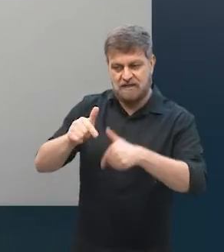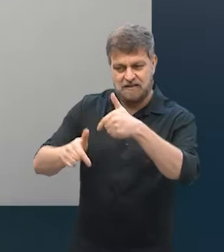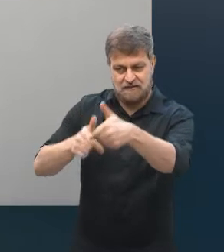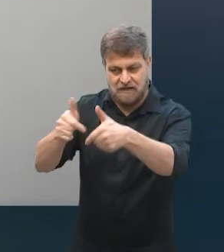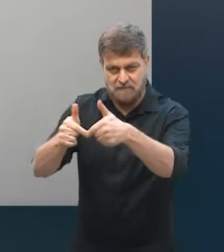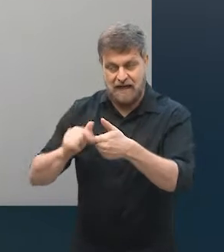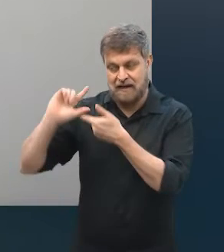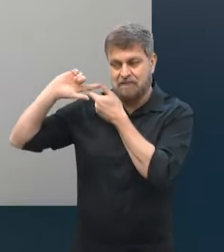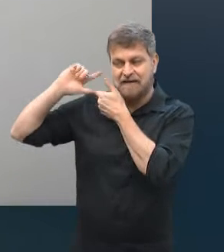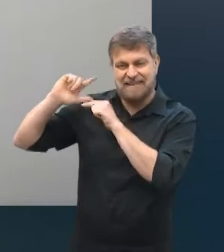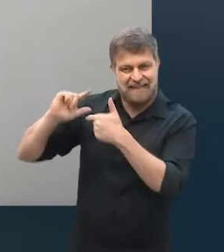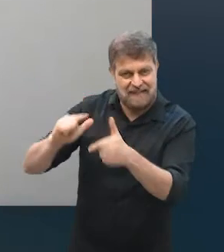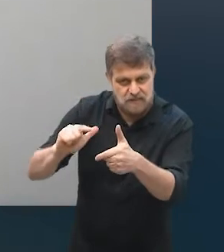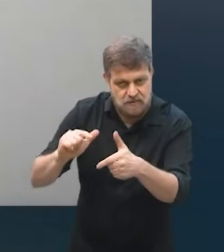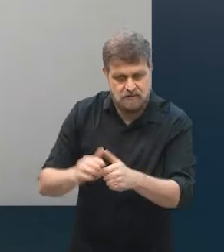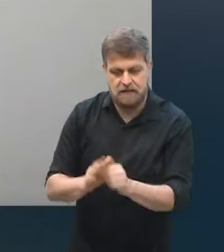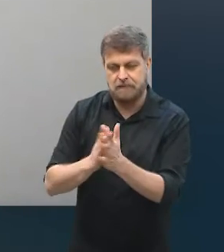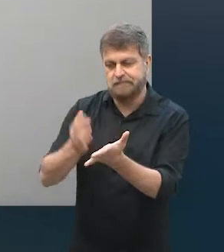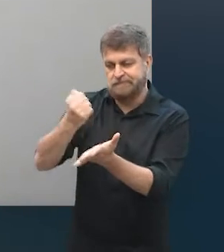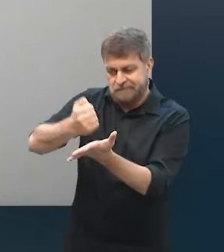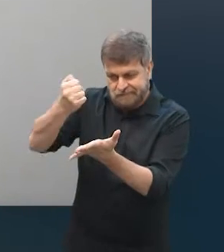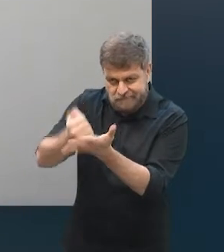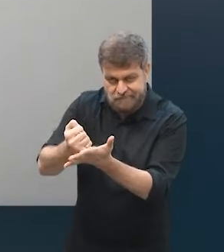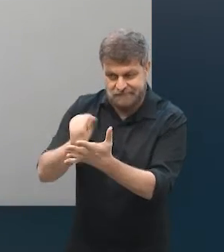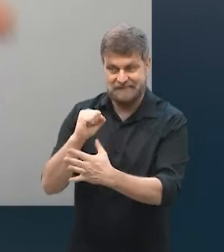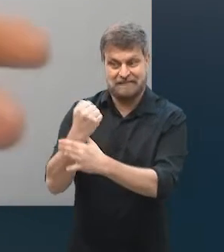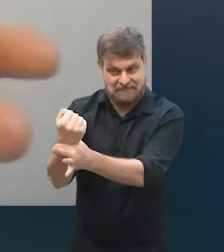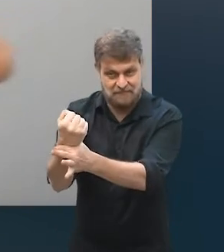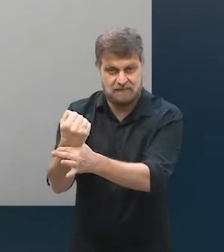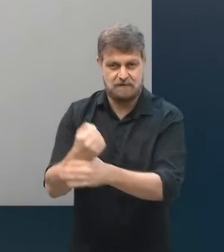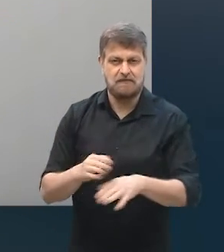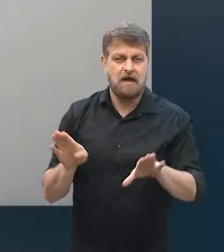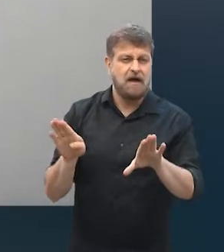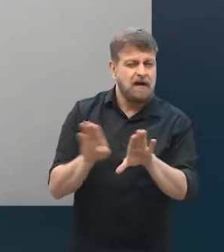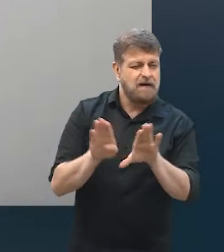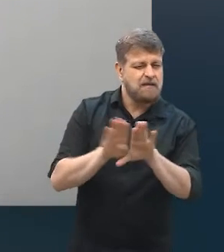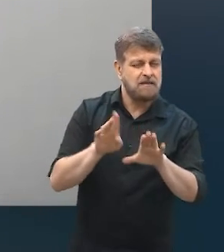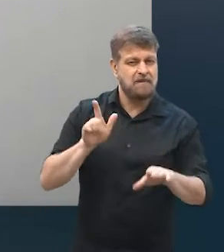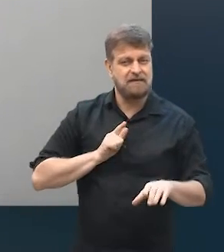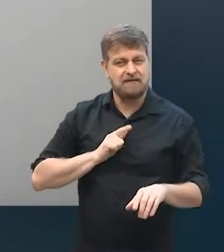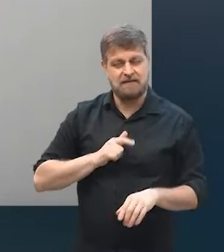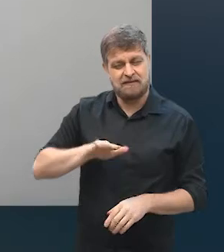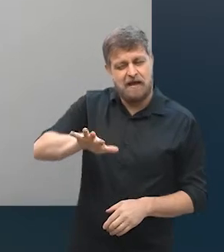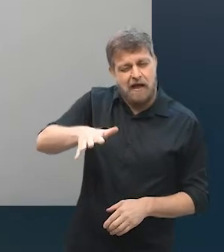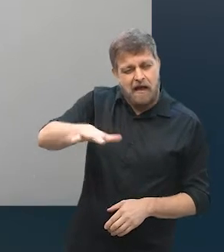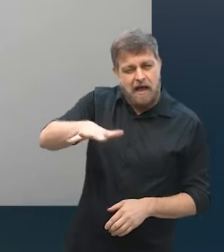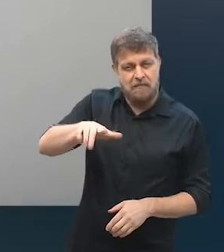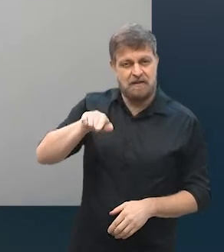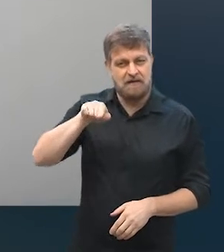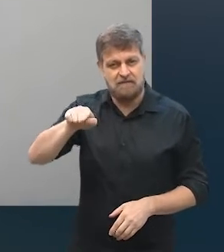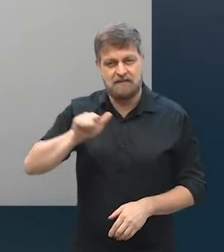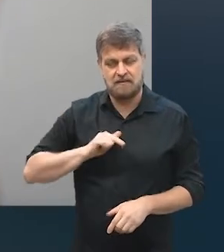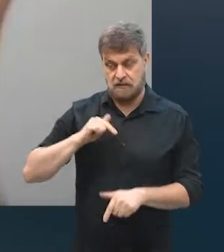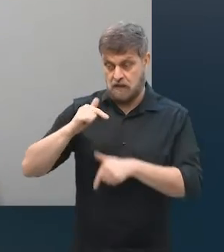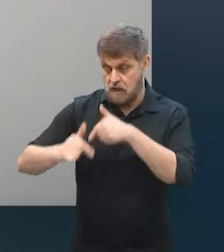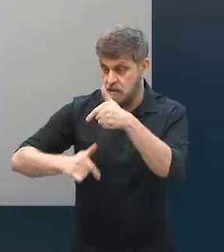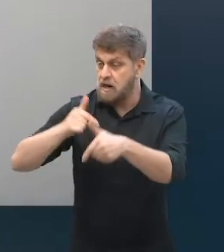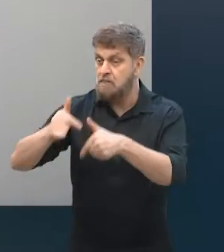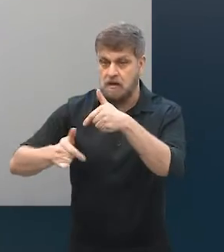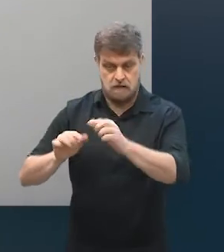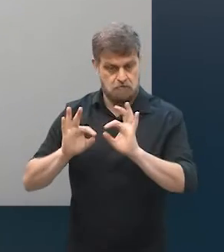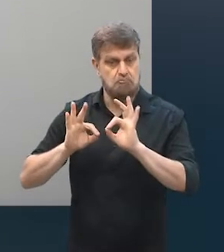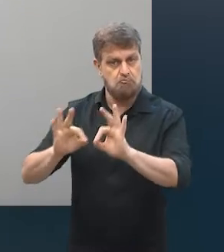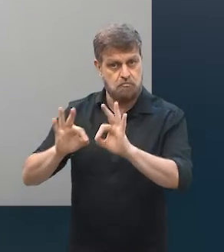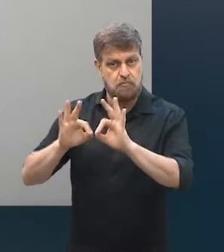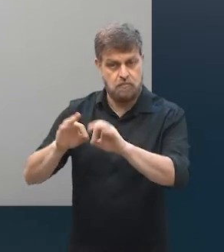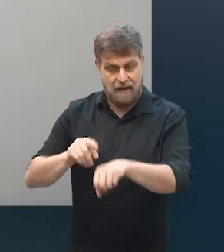chamar assim, tradicional, seletista, e dependendo da situação, essa atividade ela pode estar sendo muito produtiva, ela